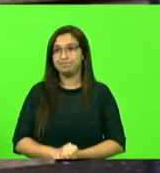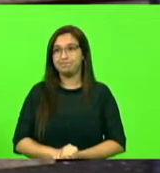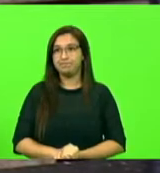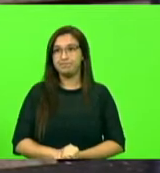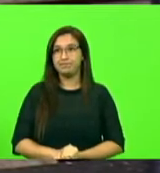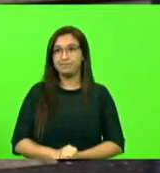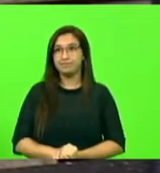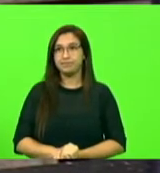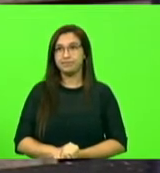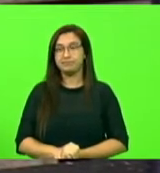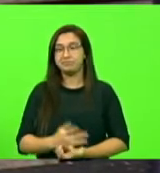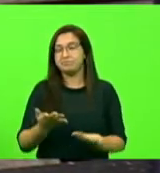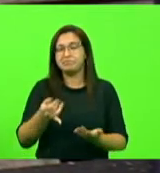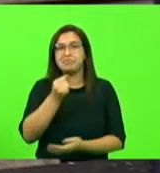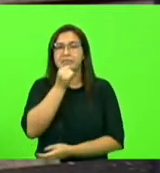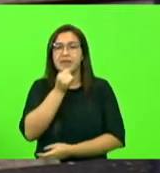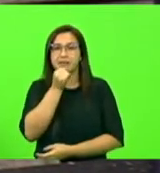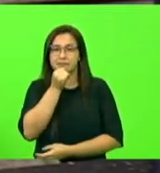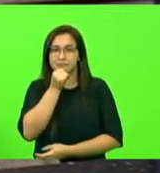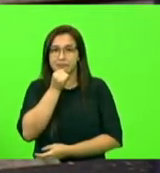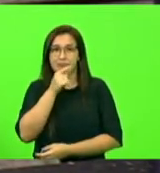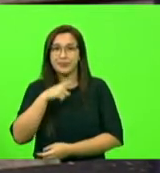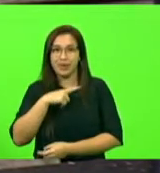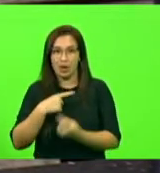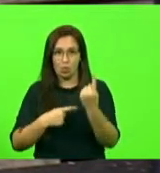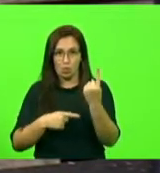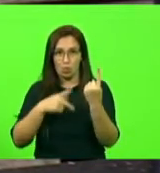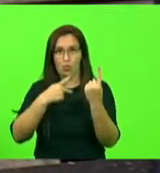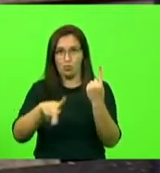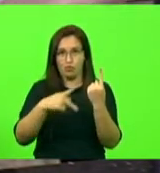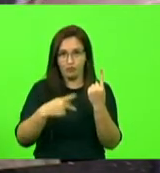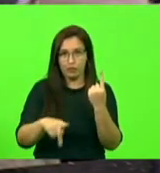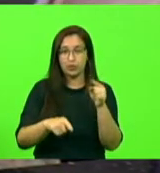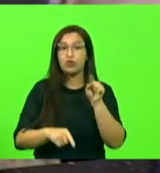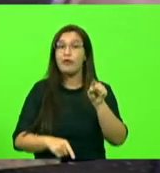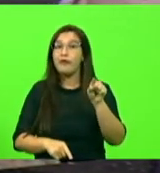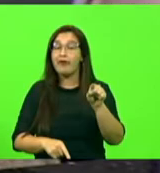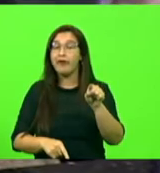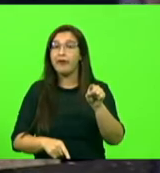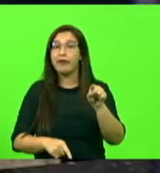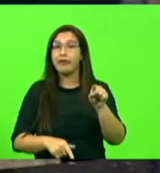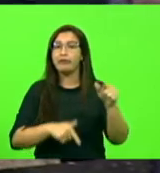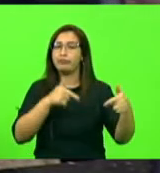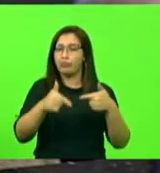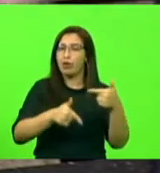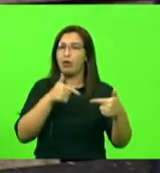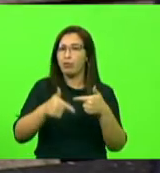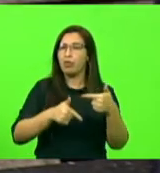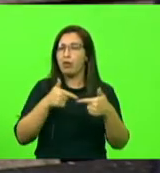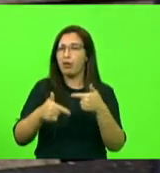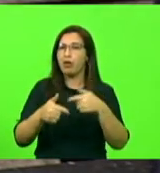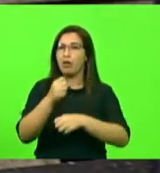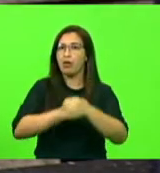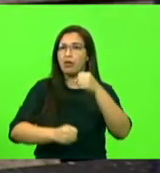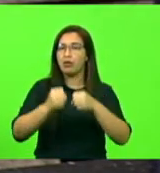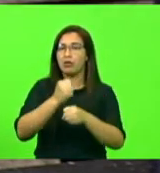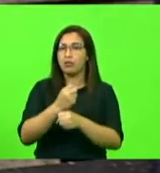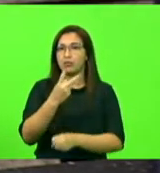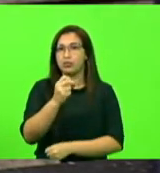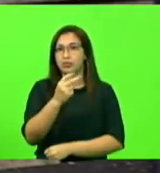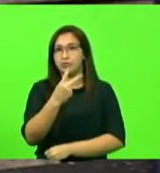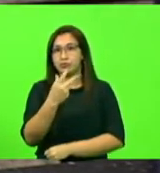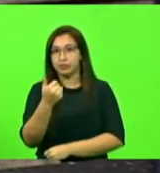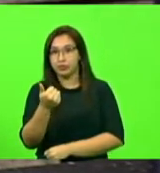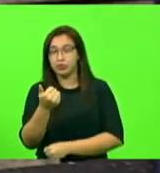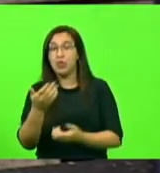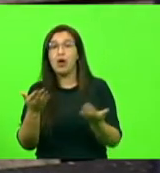Por exemplo, teve um professor que estava em atividade o ano passado inteiro. Aí agora